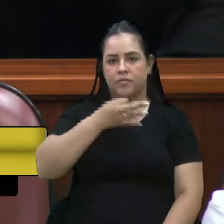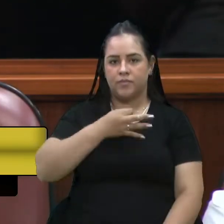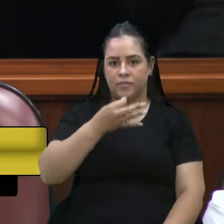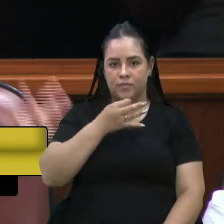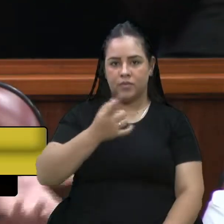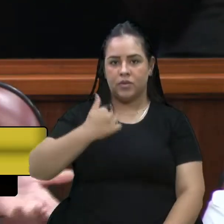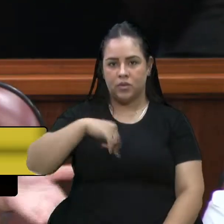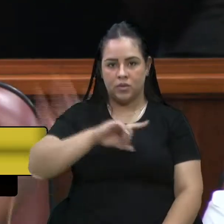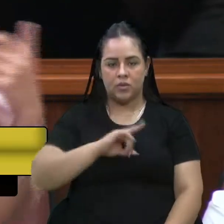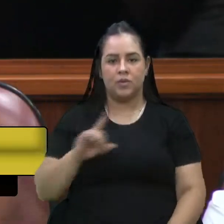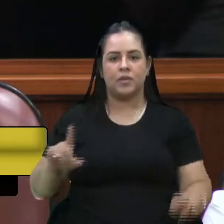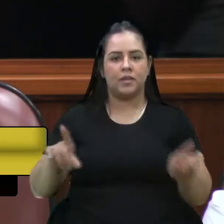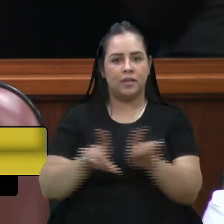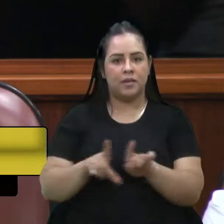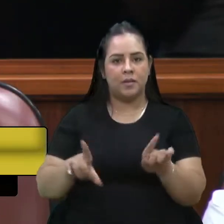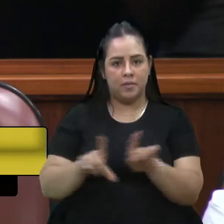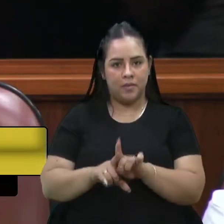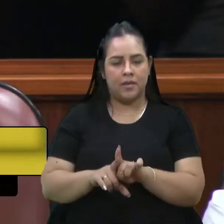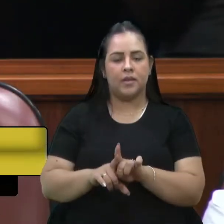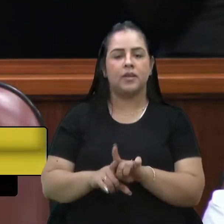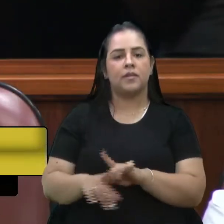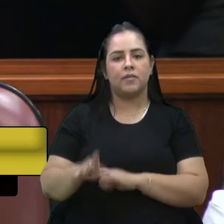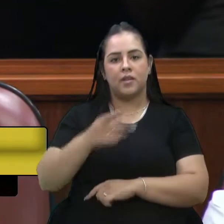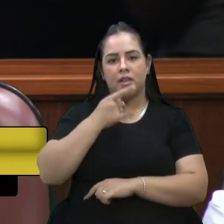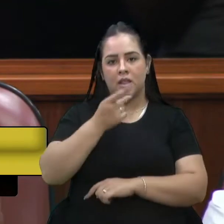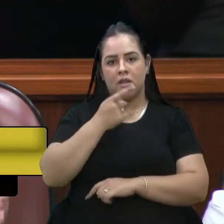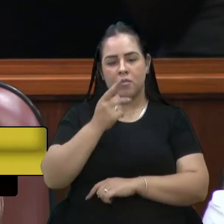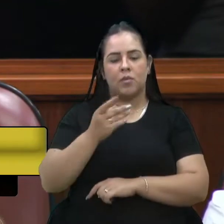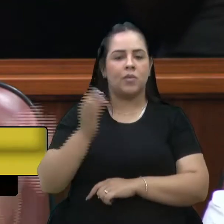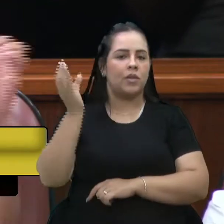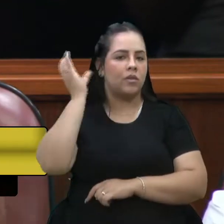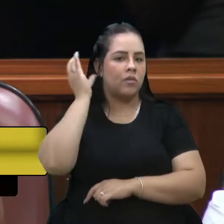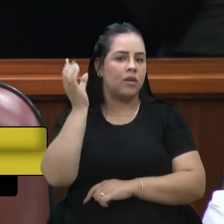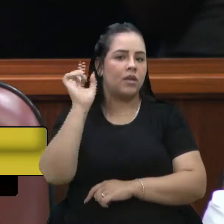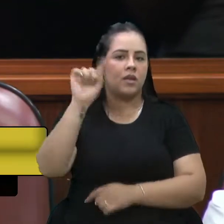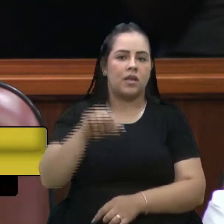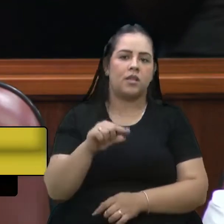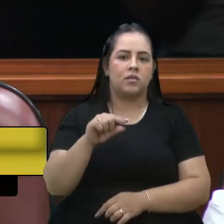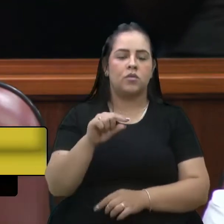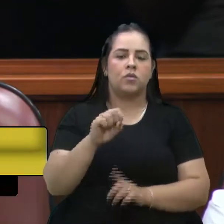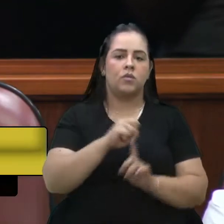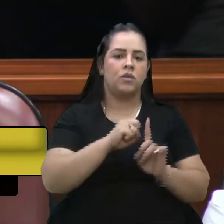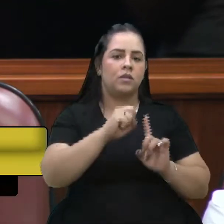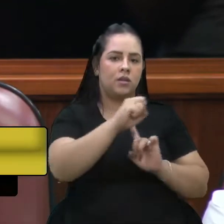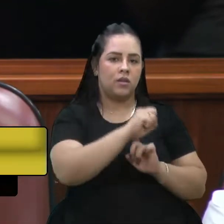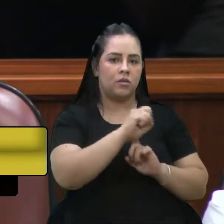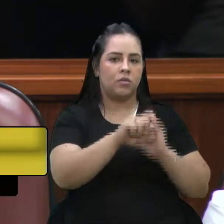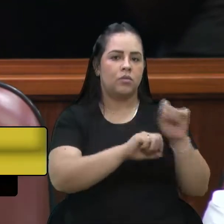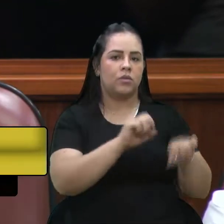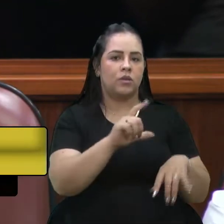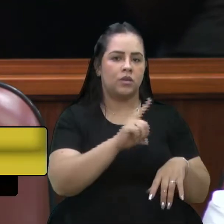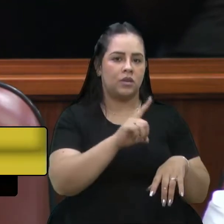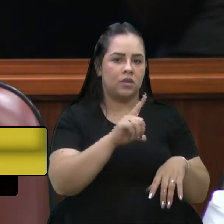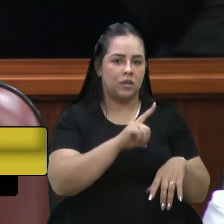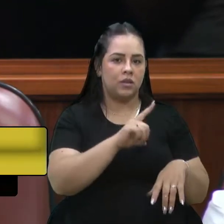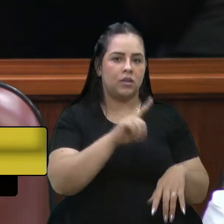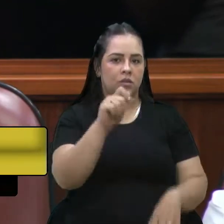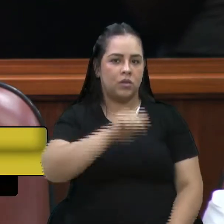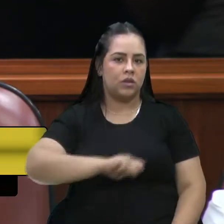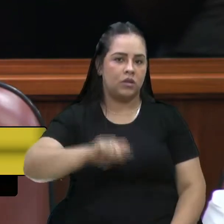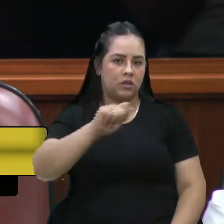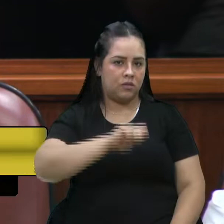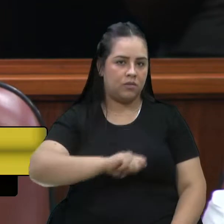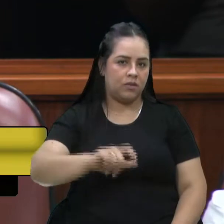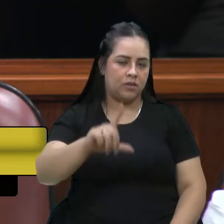a gente também tem a questão, que foi trazida pelo vereador Cadori, que é da questão social que as nossas associações de recicladores têm.